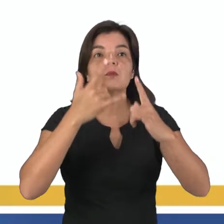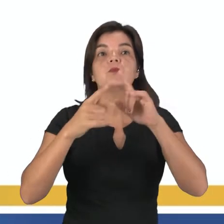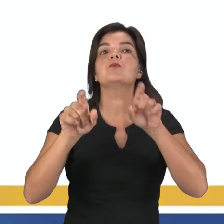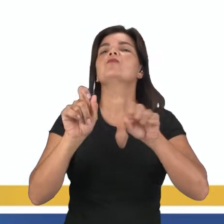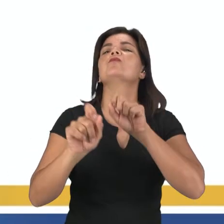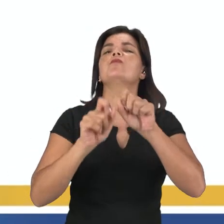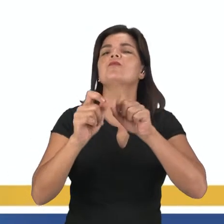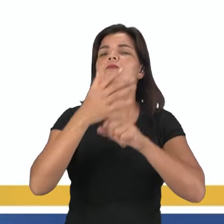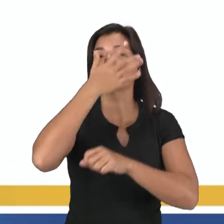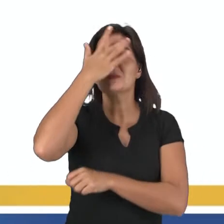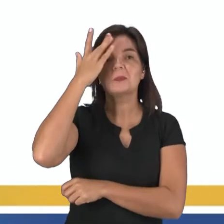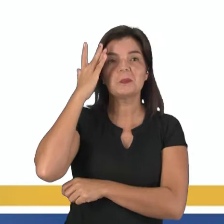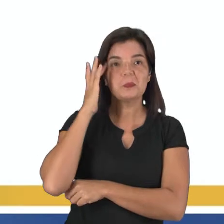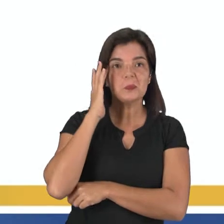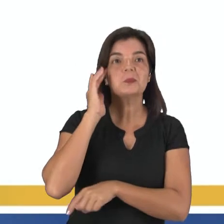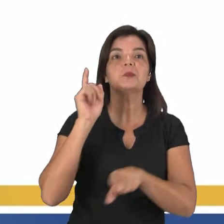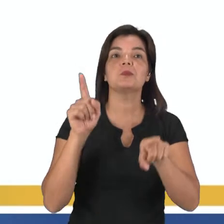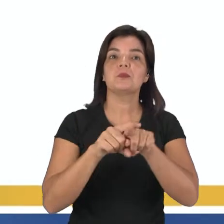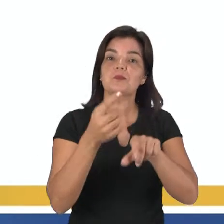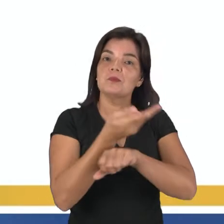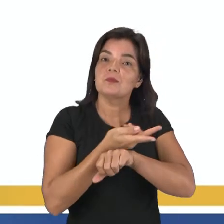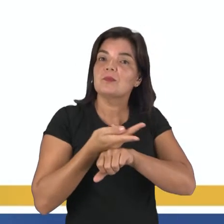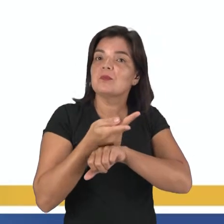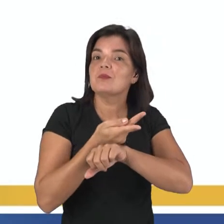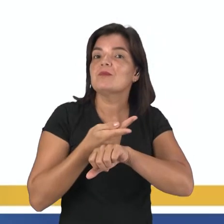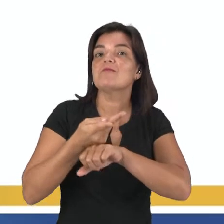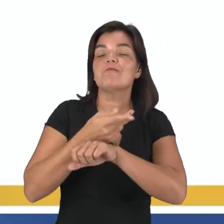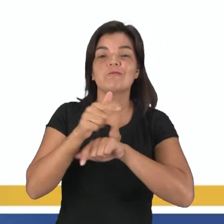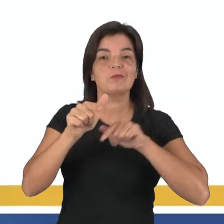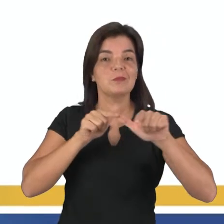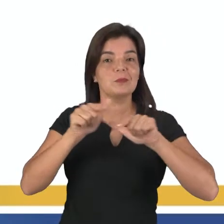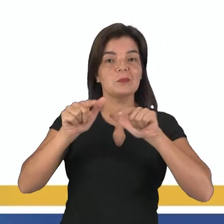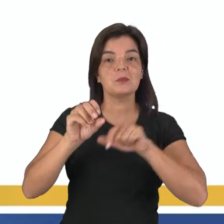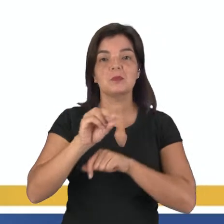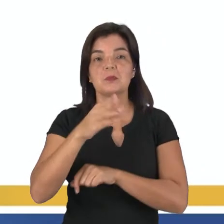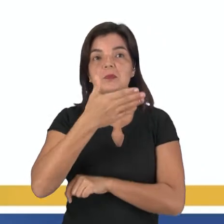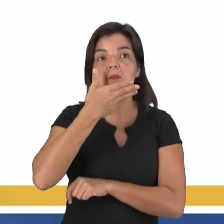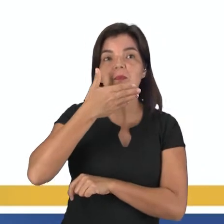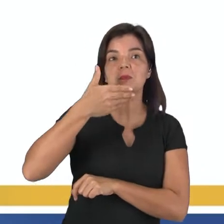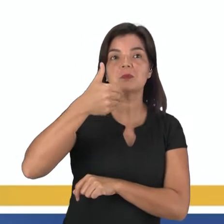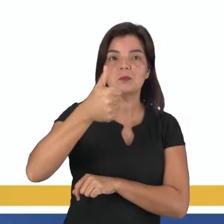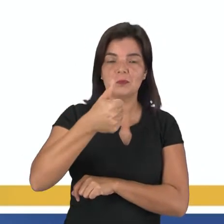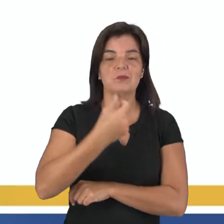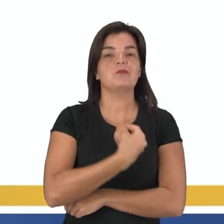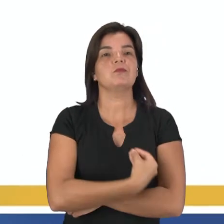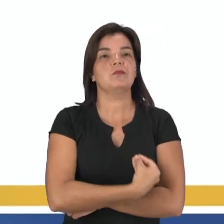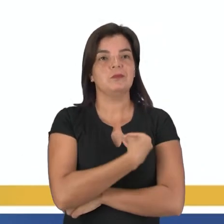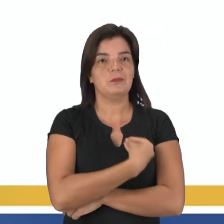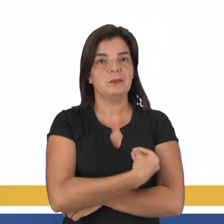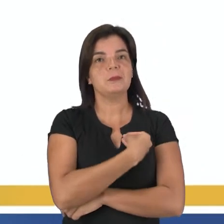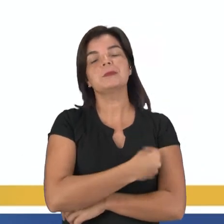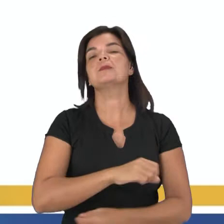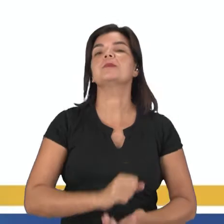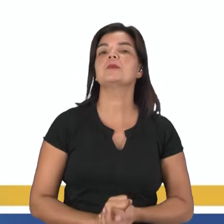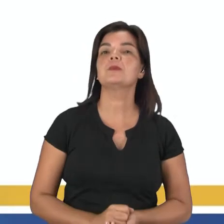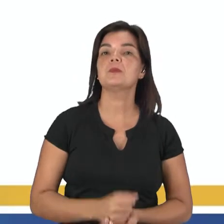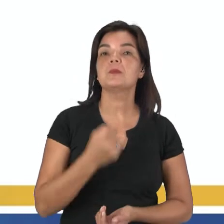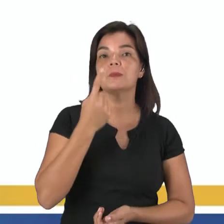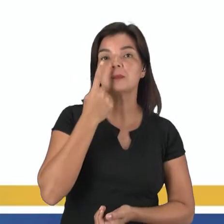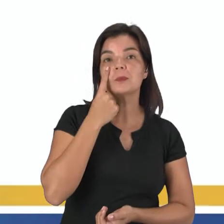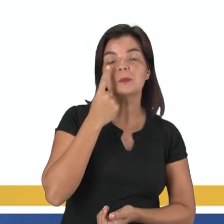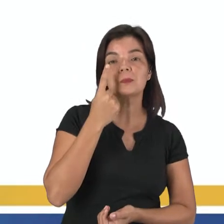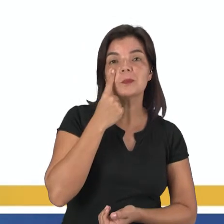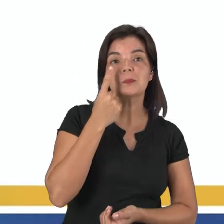fluxo de pessoas à procura de emprego ou de melhoria de seu nível de vida. Vejamos